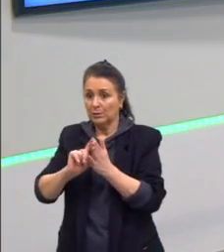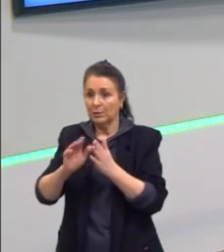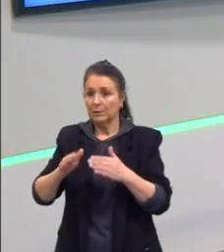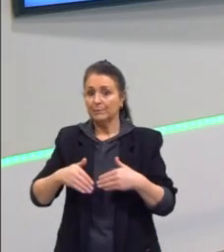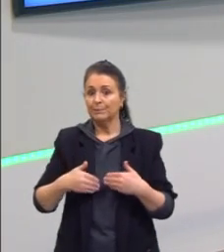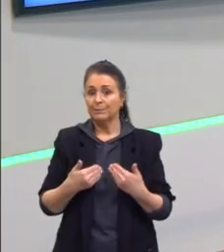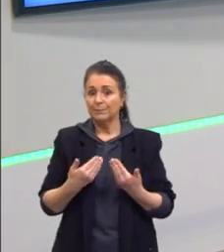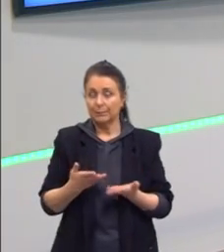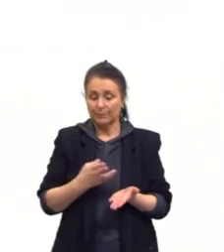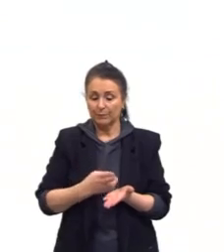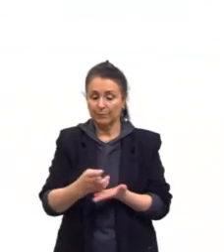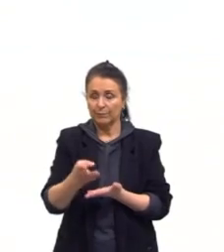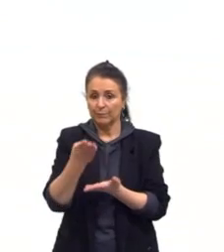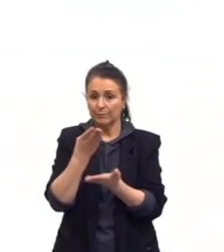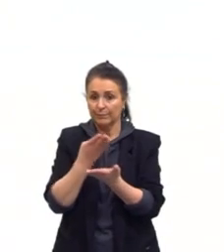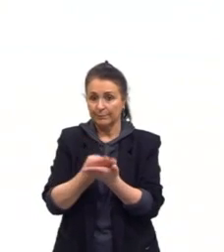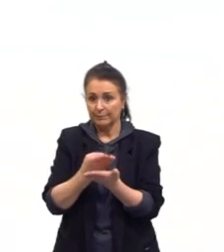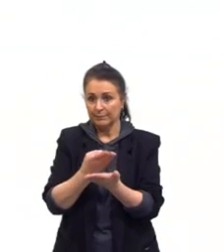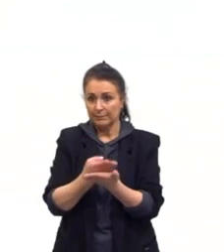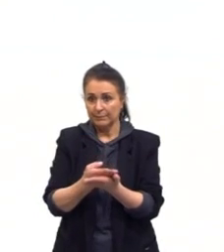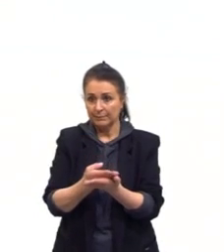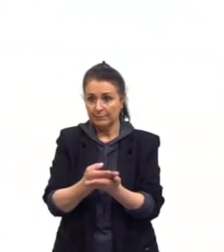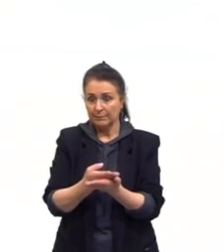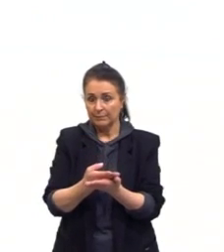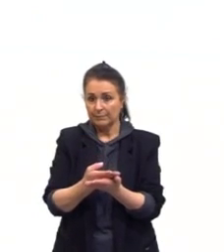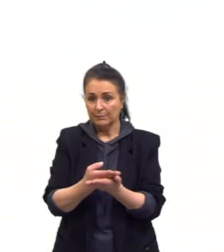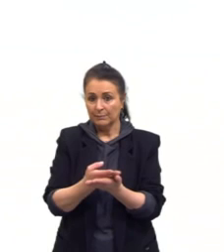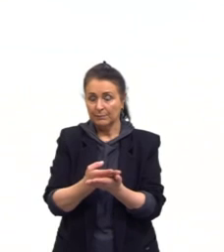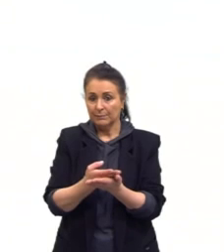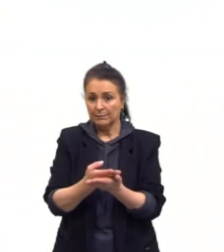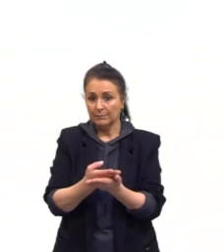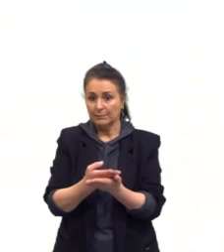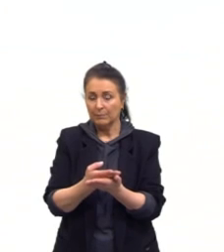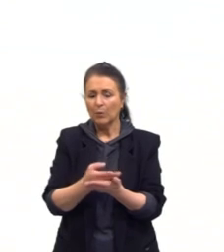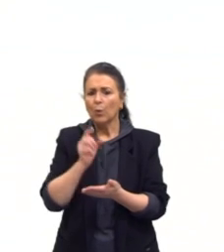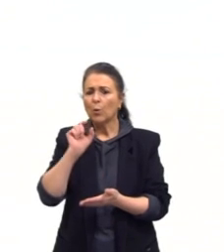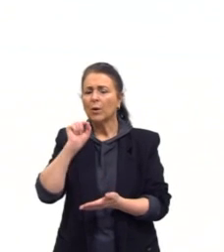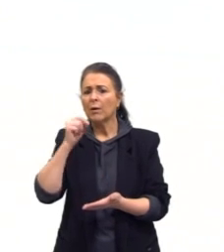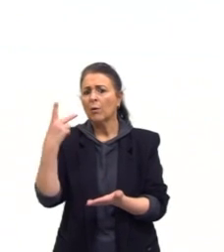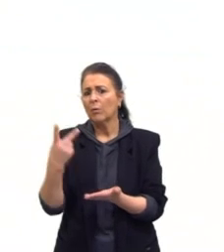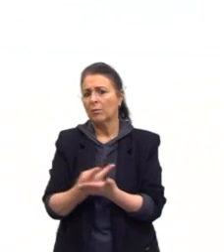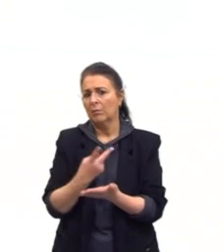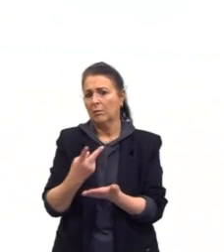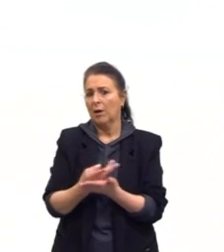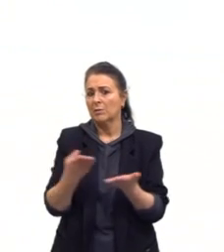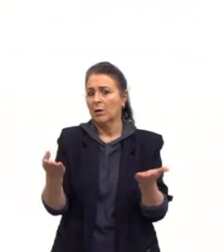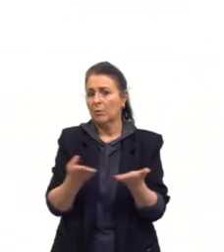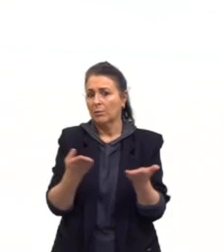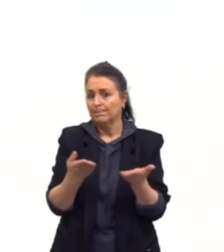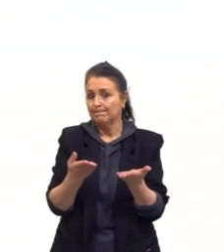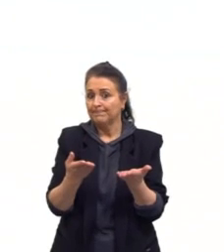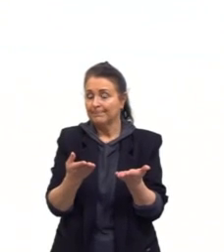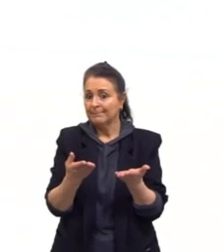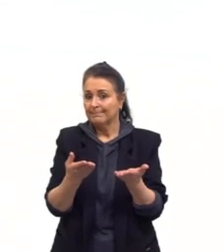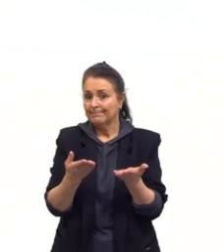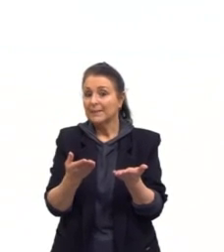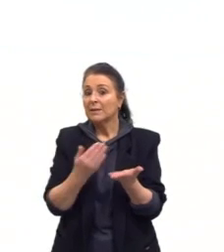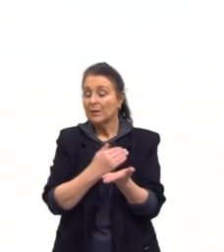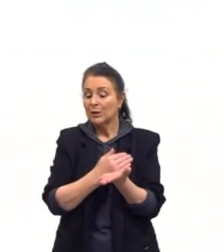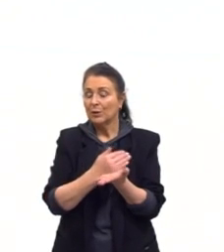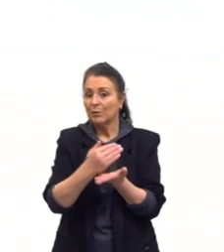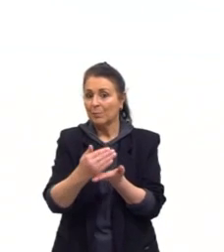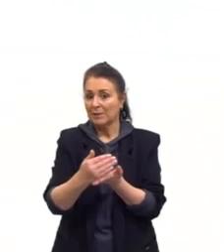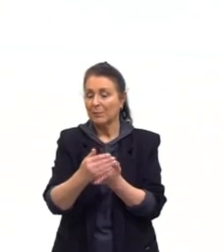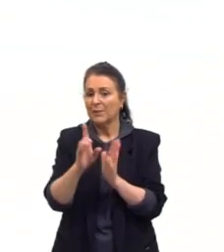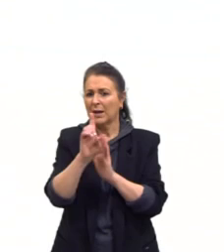o nosso... O nosso novo slide. O que que acontece? Nós temos, então, na